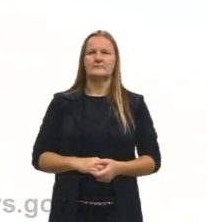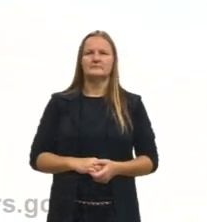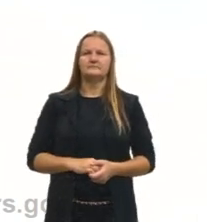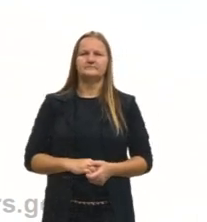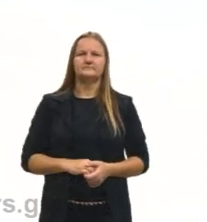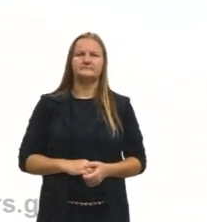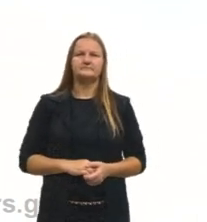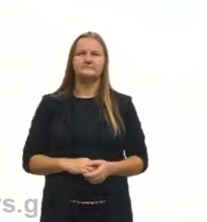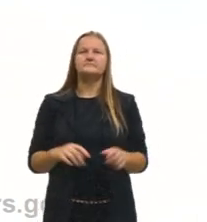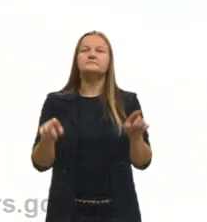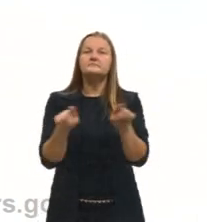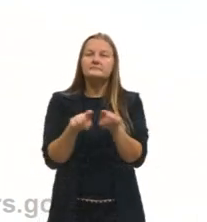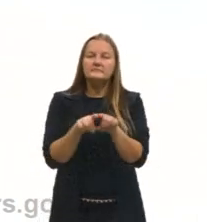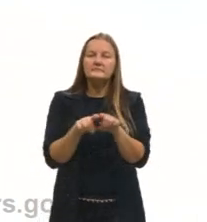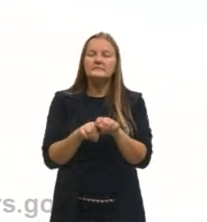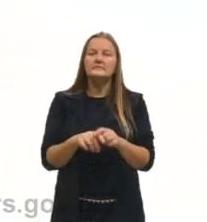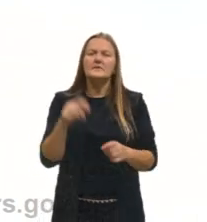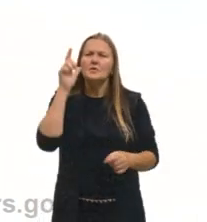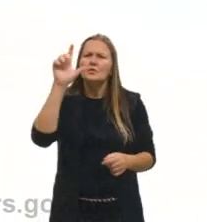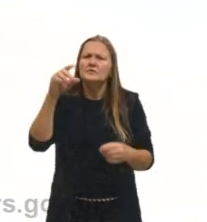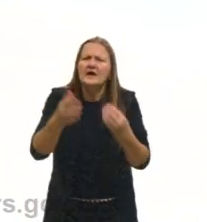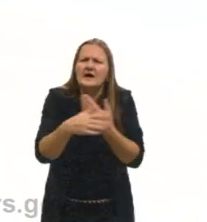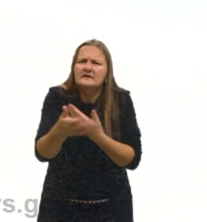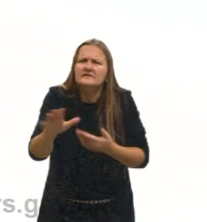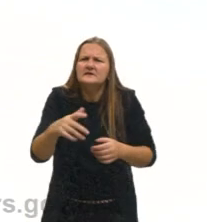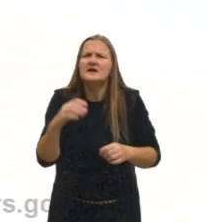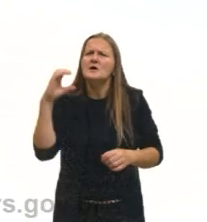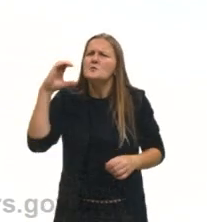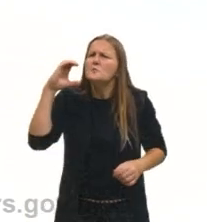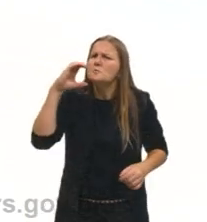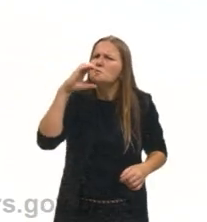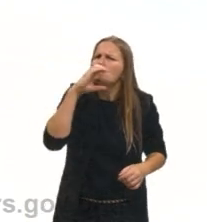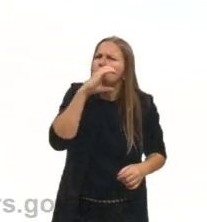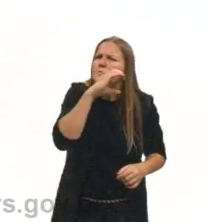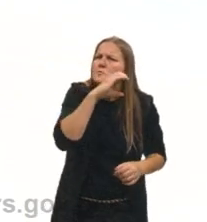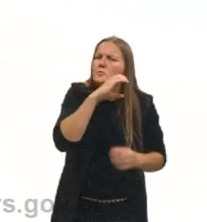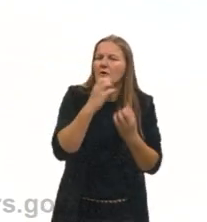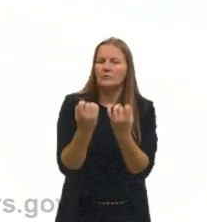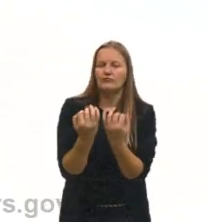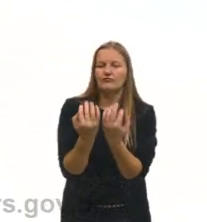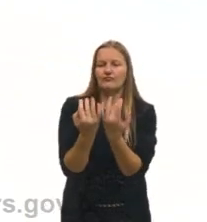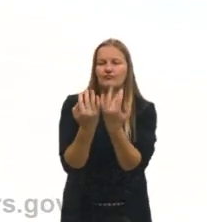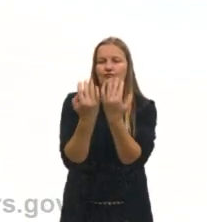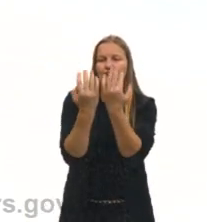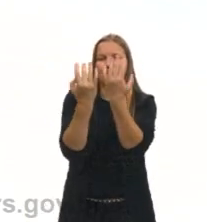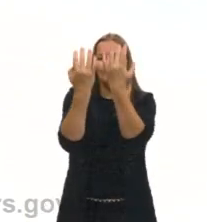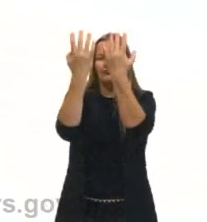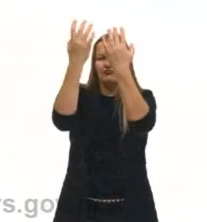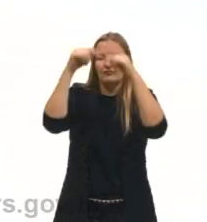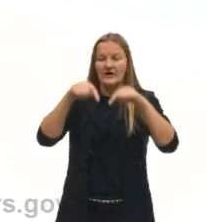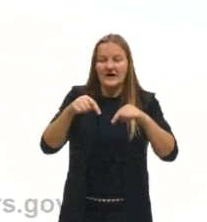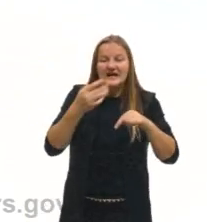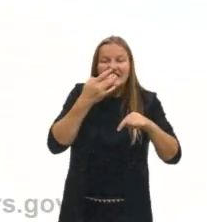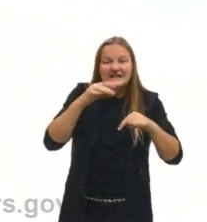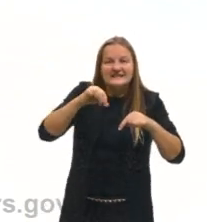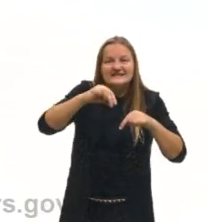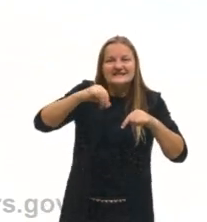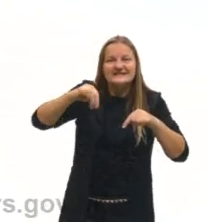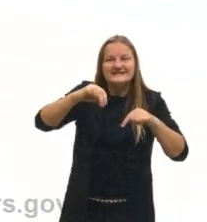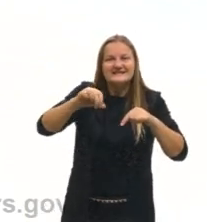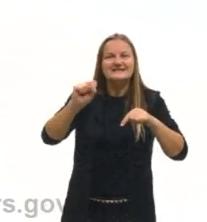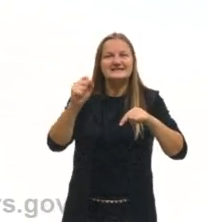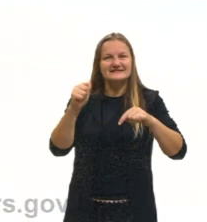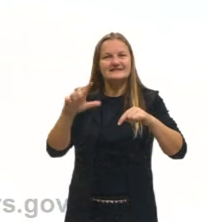por exemplo, se eu conseguir aquecer aquela água, eu consigo retirar a água, deixando somente o sal ali, que é